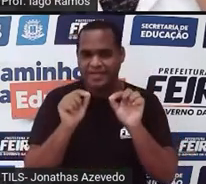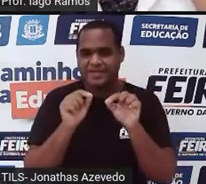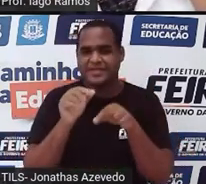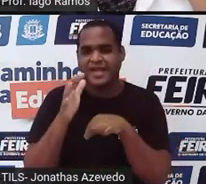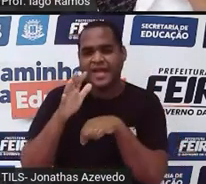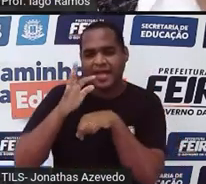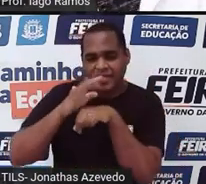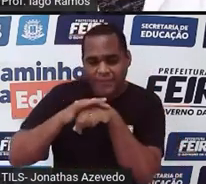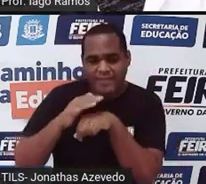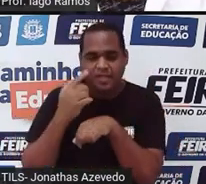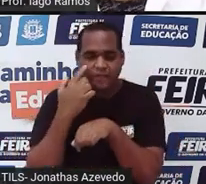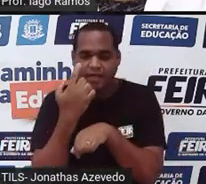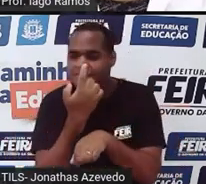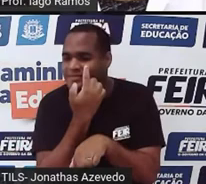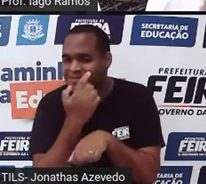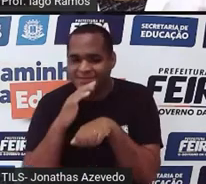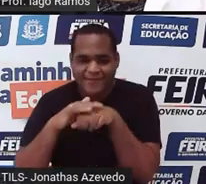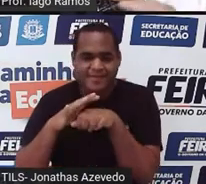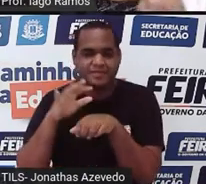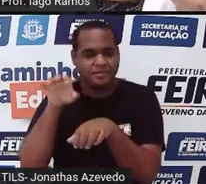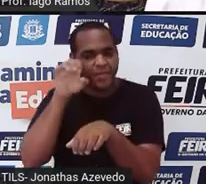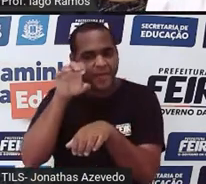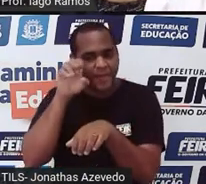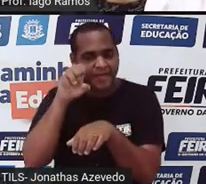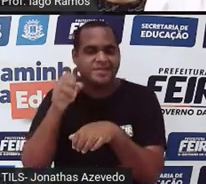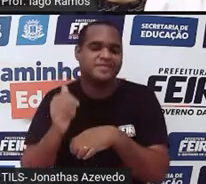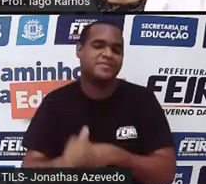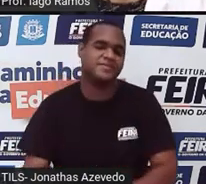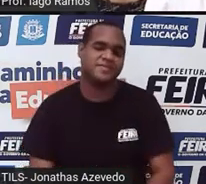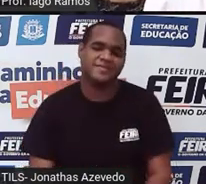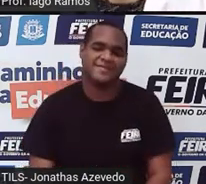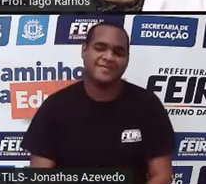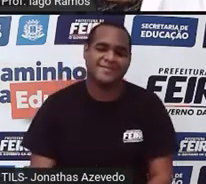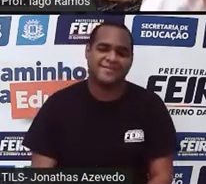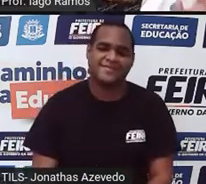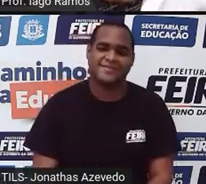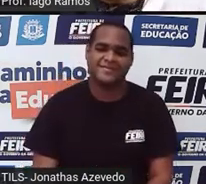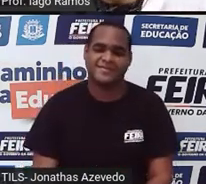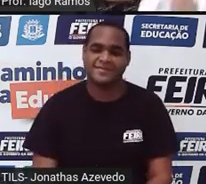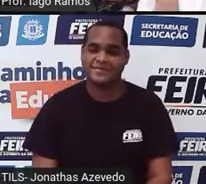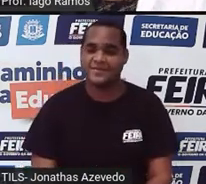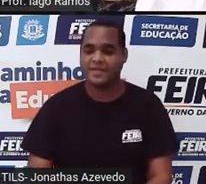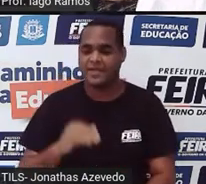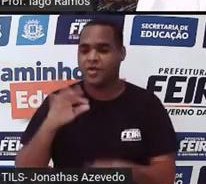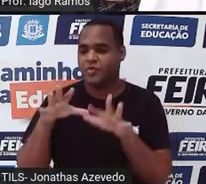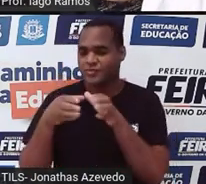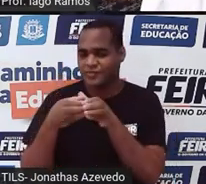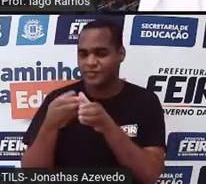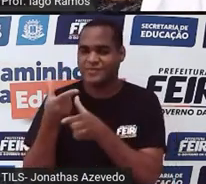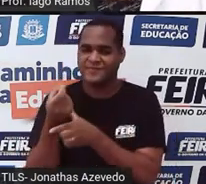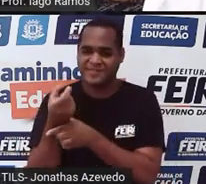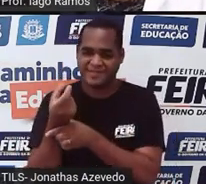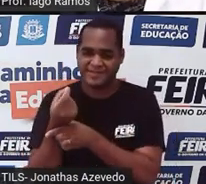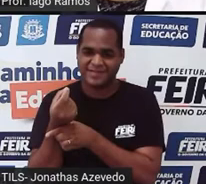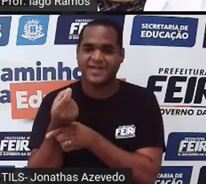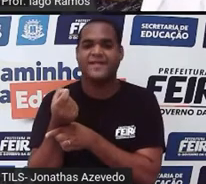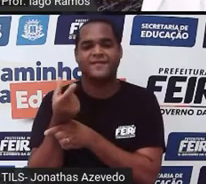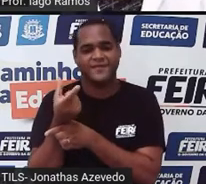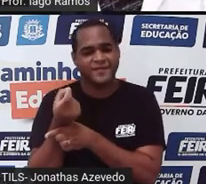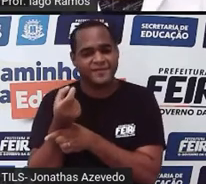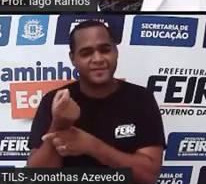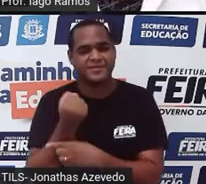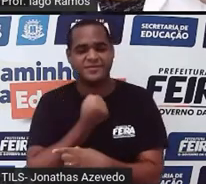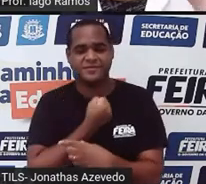né? De uma doença que dá nos olhos chamado conjuntivite, né? Conjunto de 20, ó, 20 números